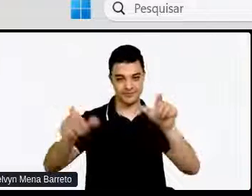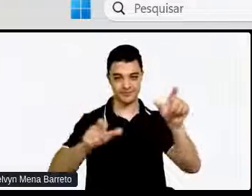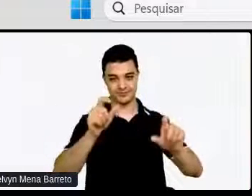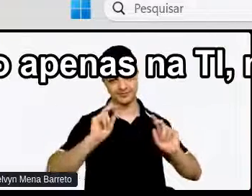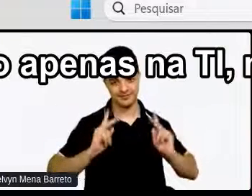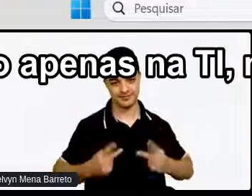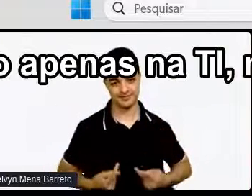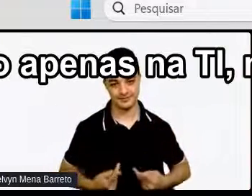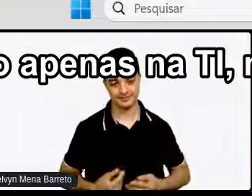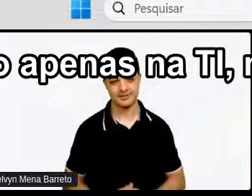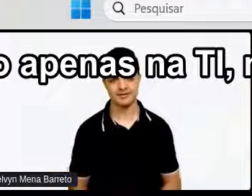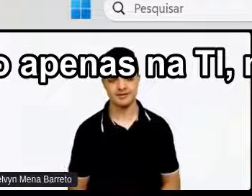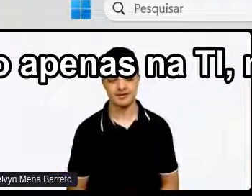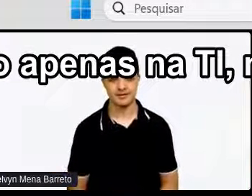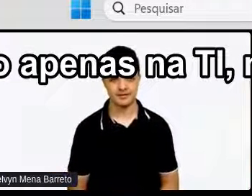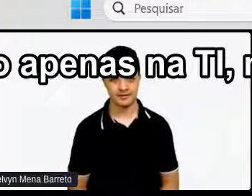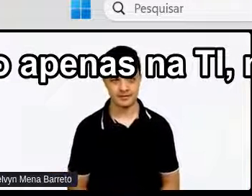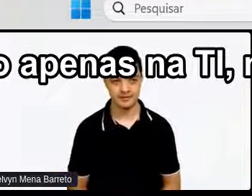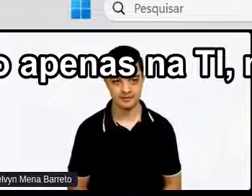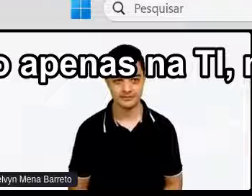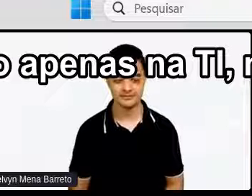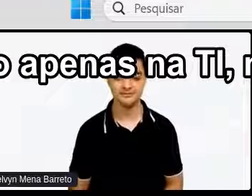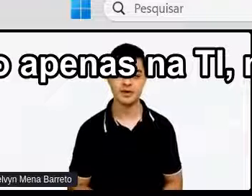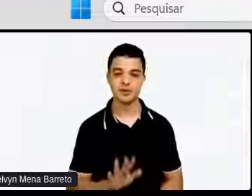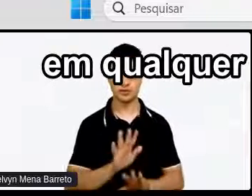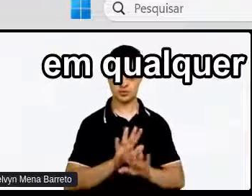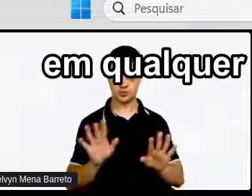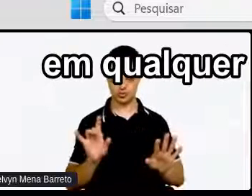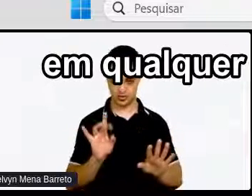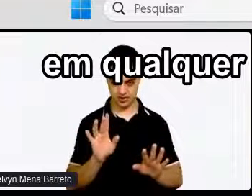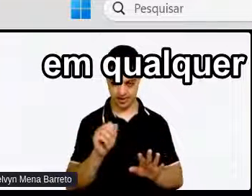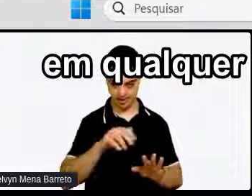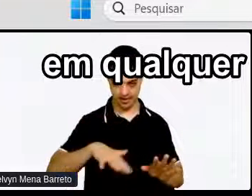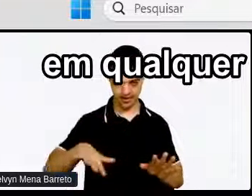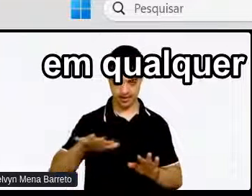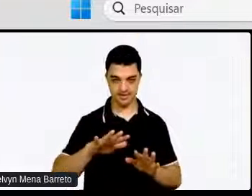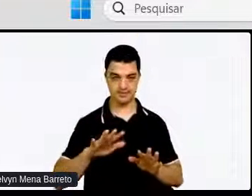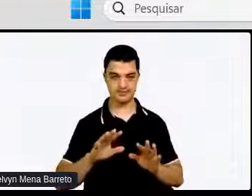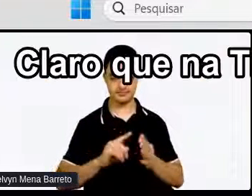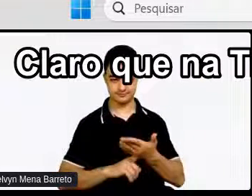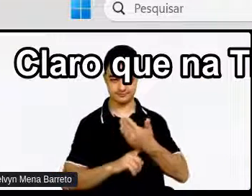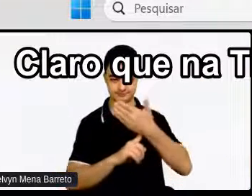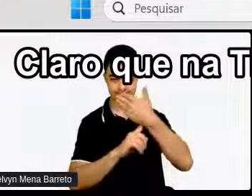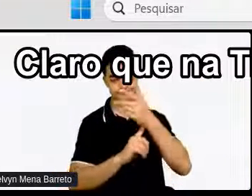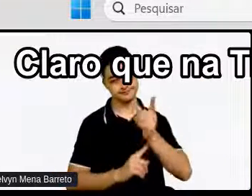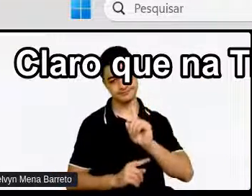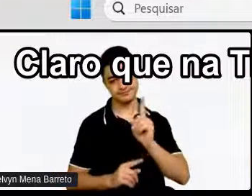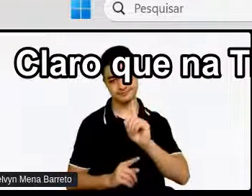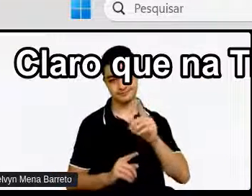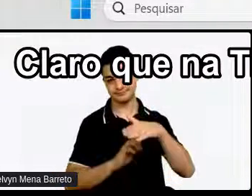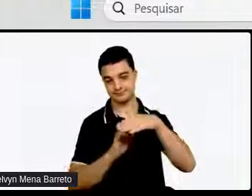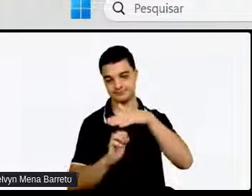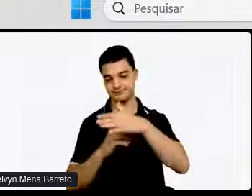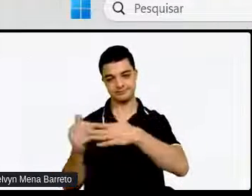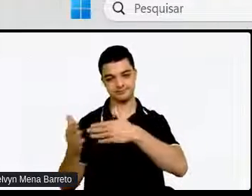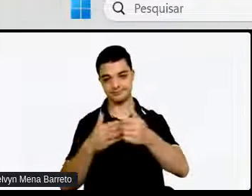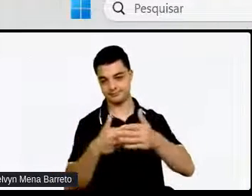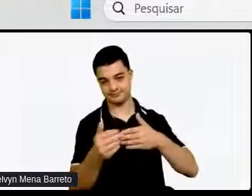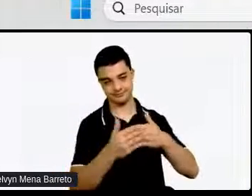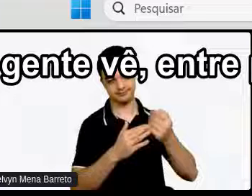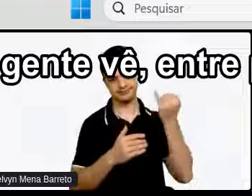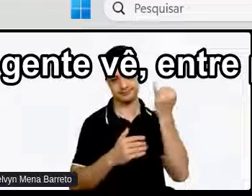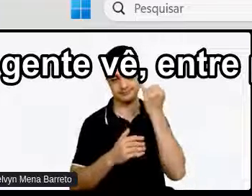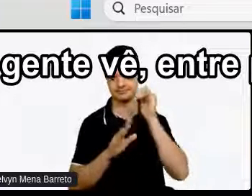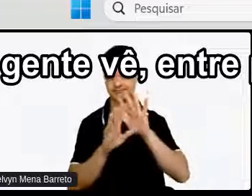palestra Não apenas Na TI Mas em todo lugar Em qualquer organização Claro que na TI Por exemplo Tá